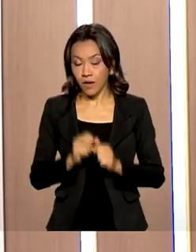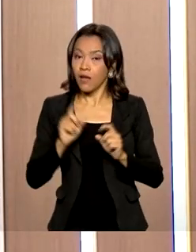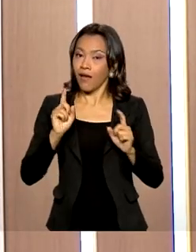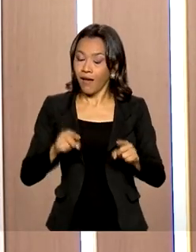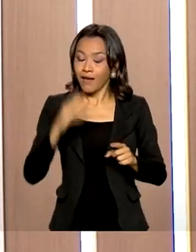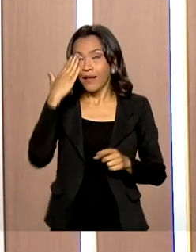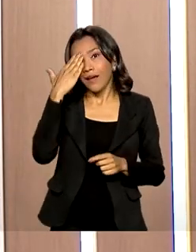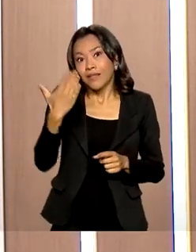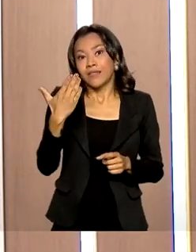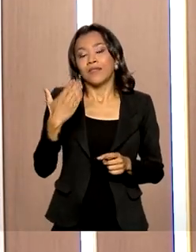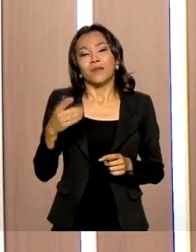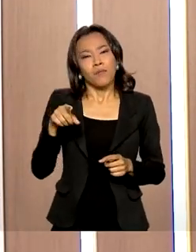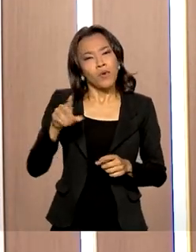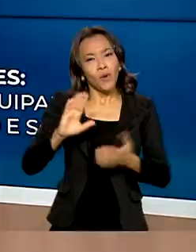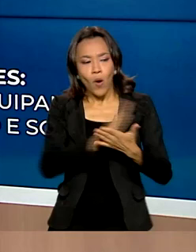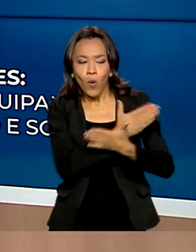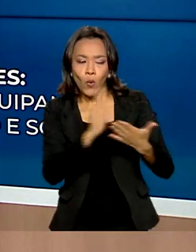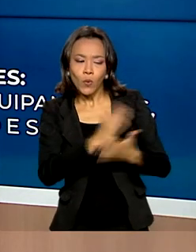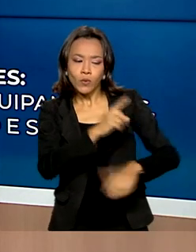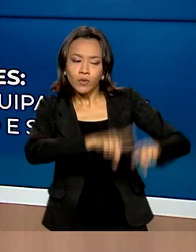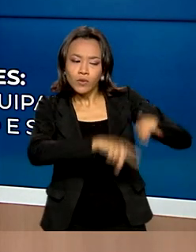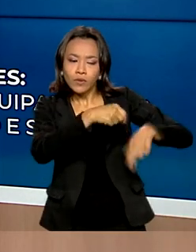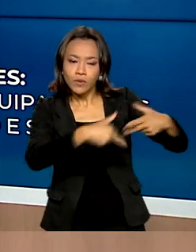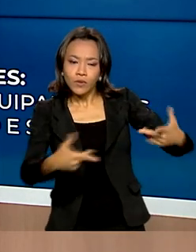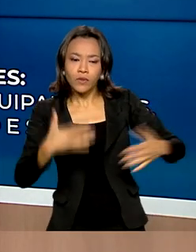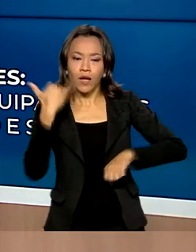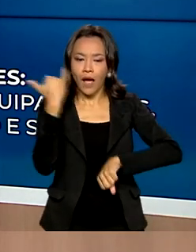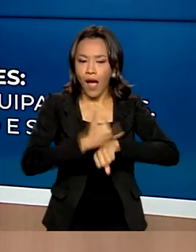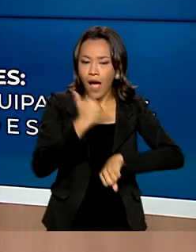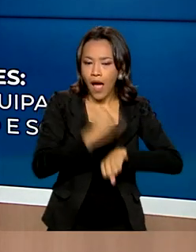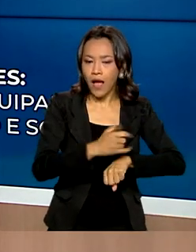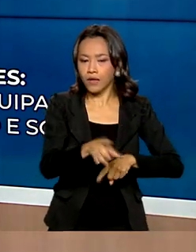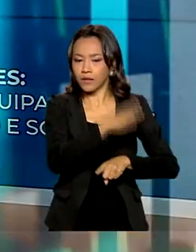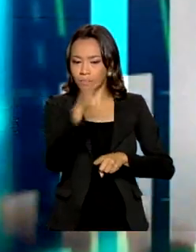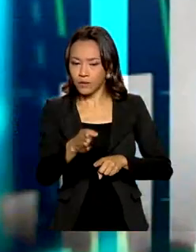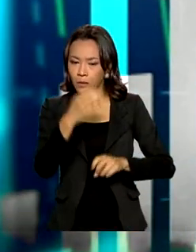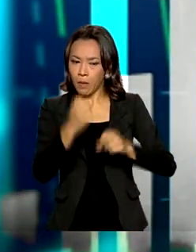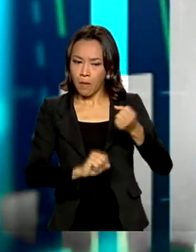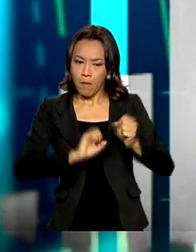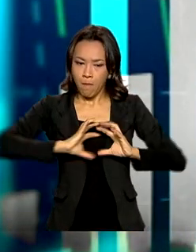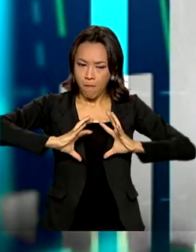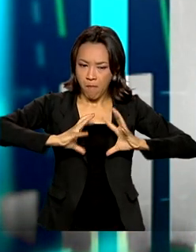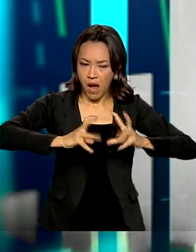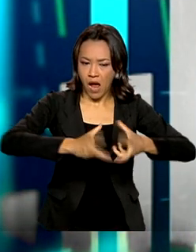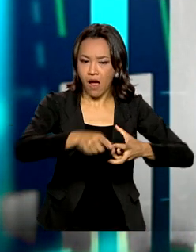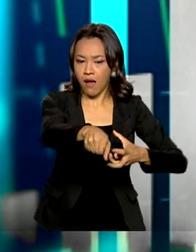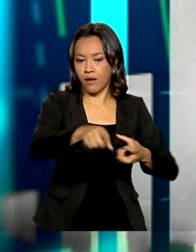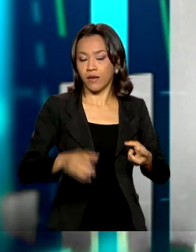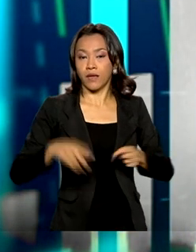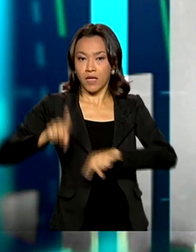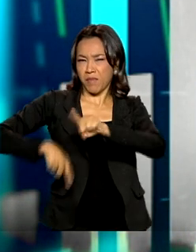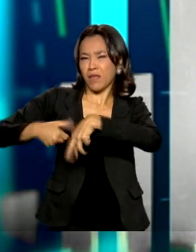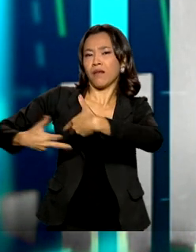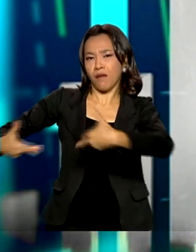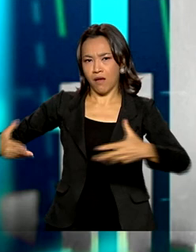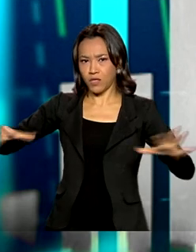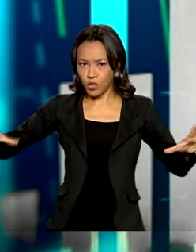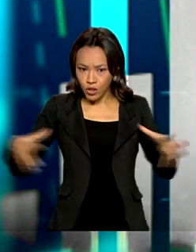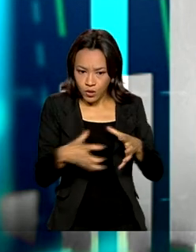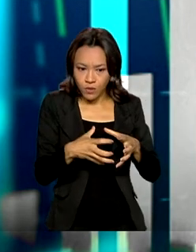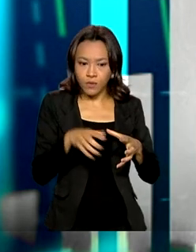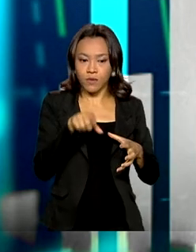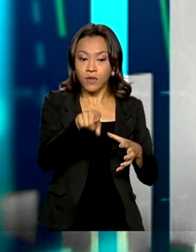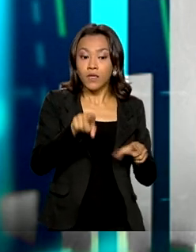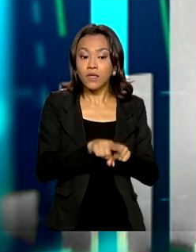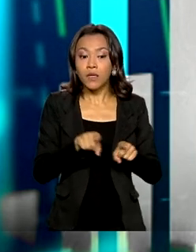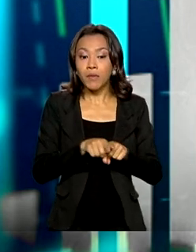desempenhado por alguns produtos, como, por exemplo, o aço semiacabado, máquinas, equipamentos. Mas, em particular, eu gostaria de mencionar o setor